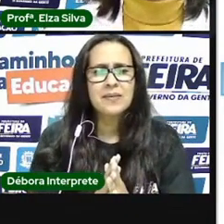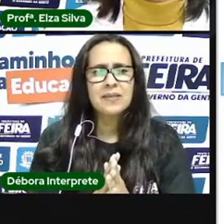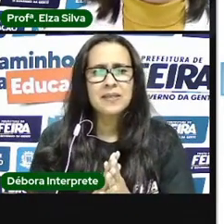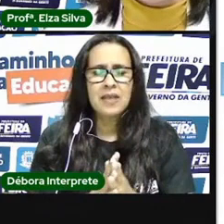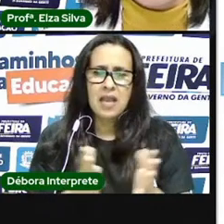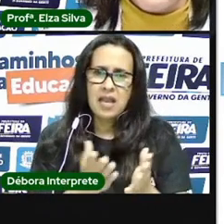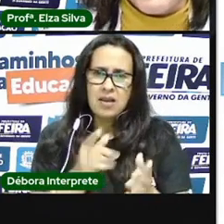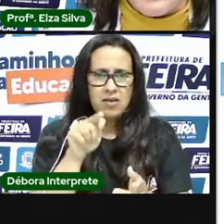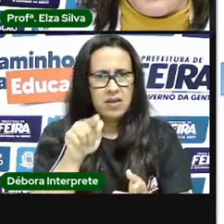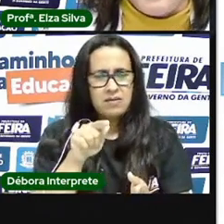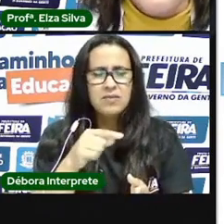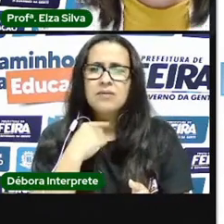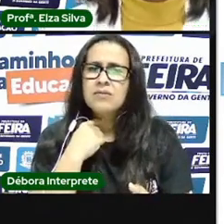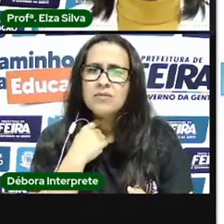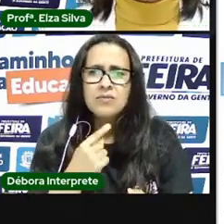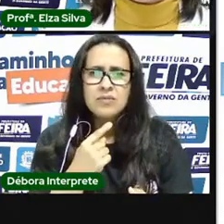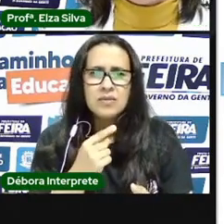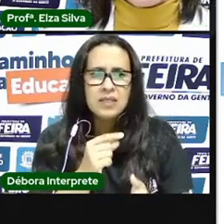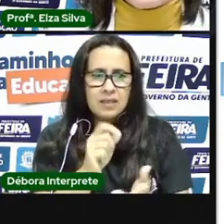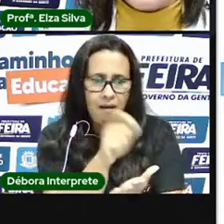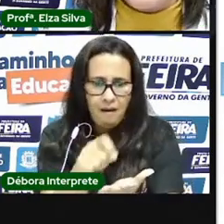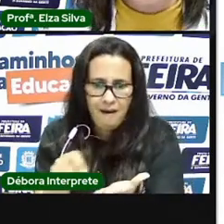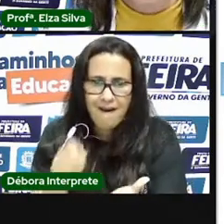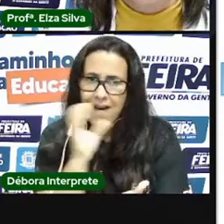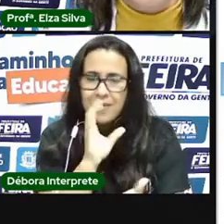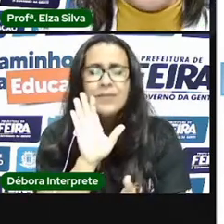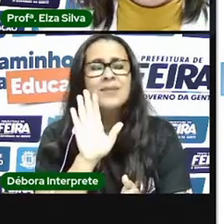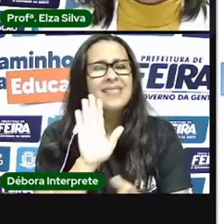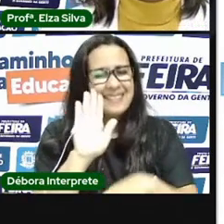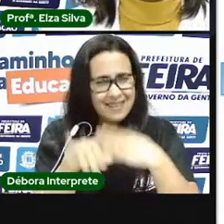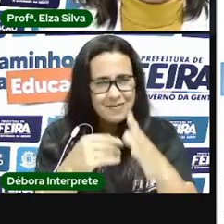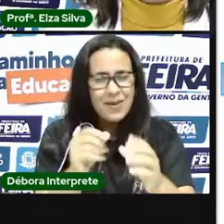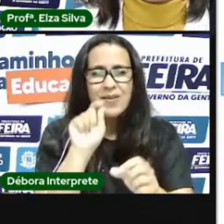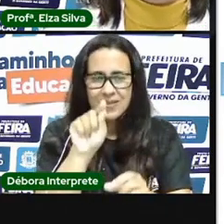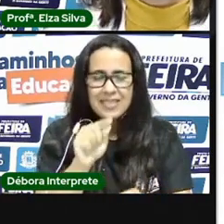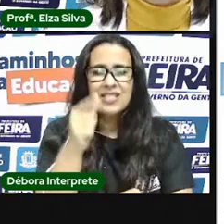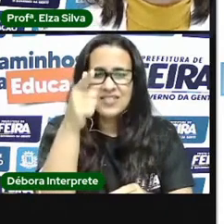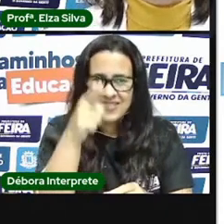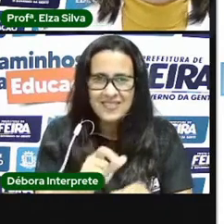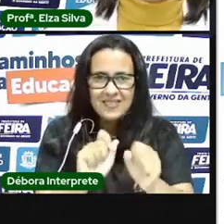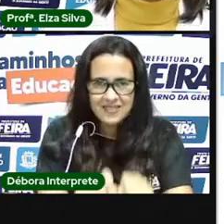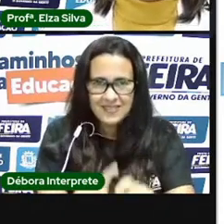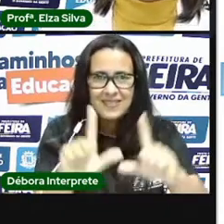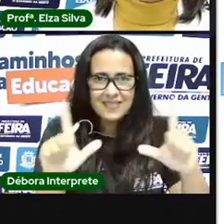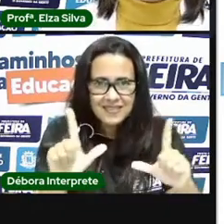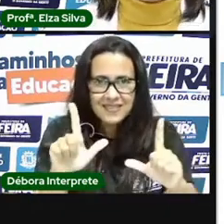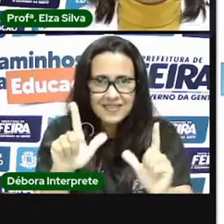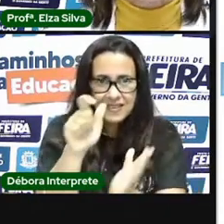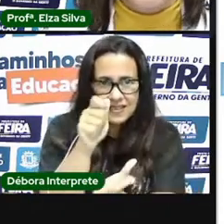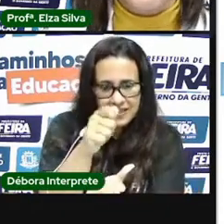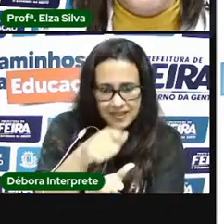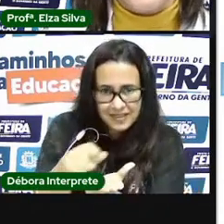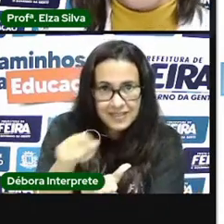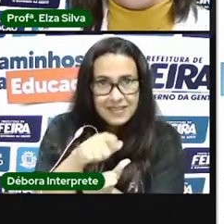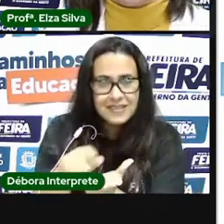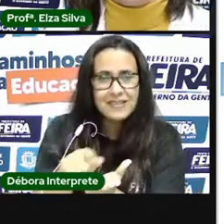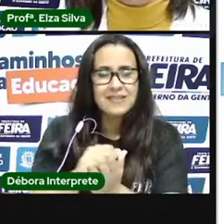vai novamente assistir essa aula. Aí você completa. Responda a partir do seu ponto de vista. Porque a partir